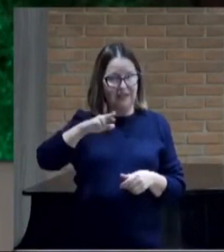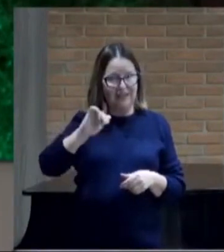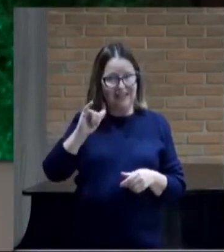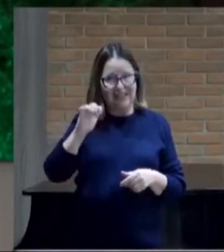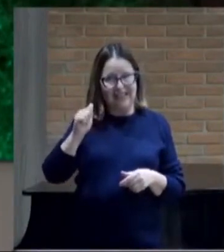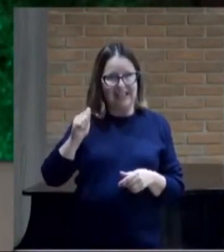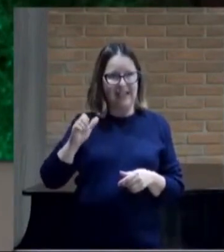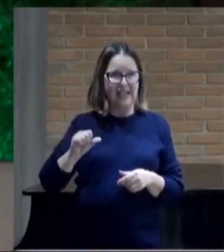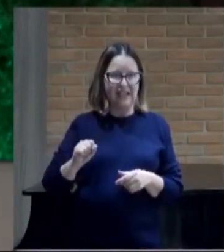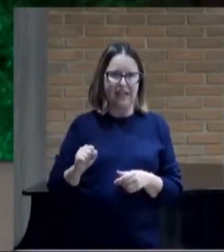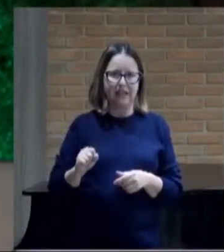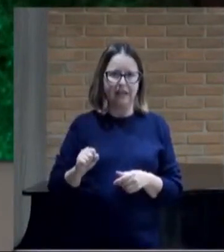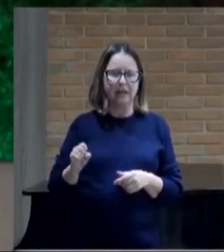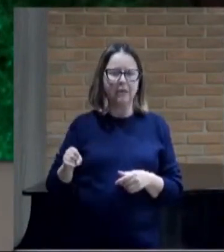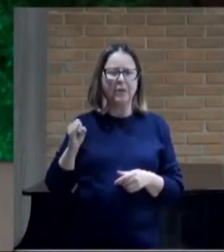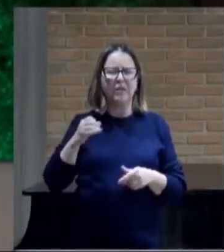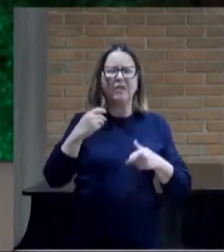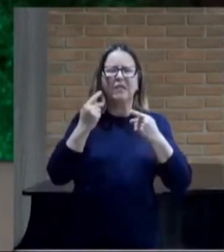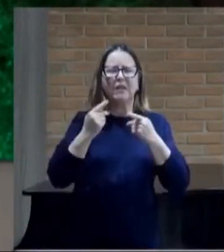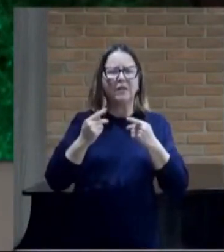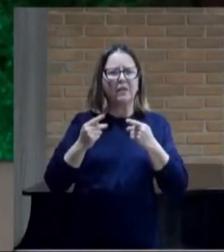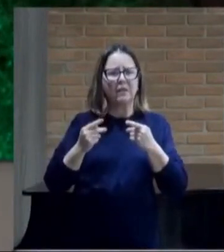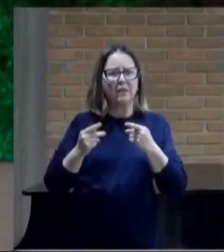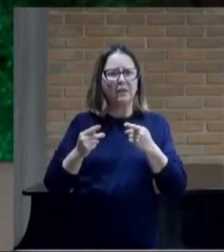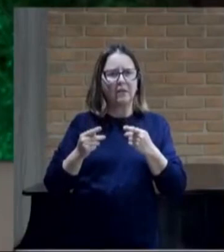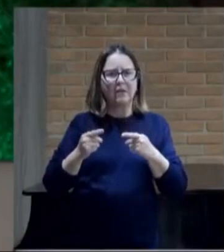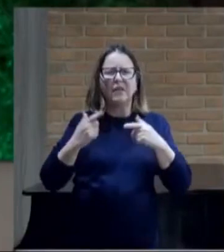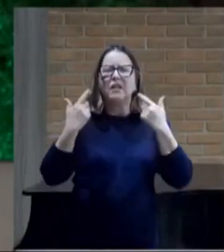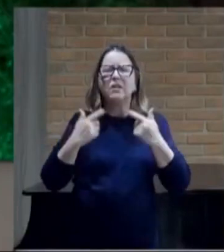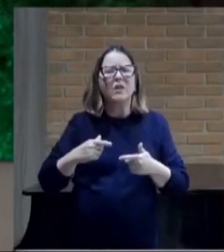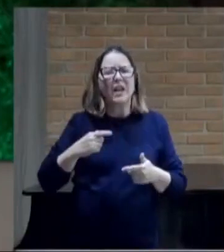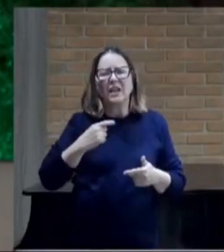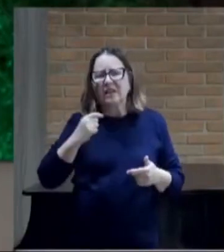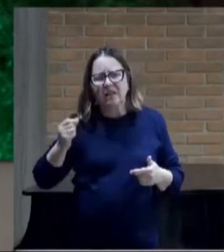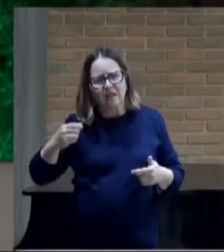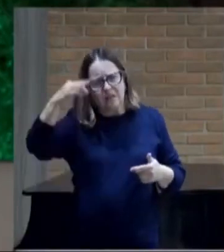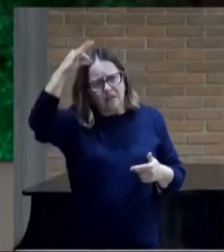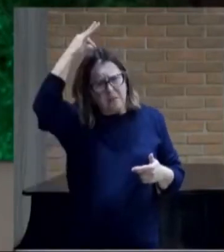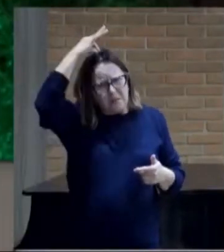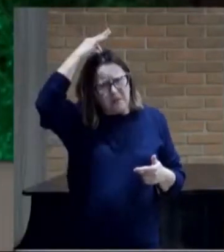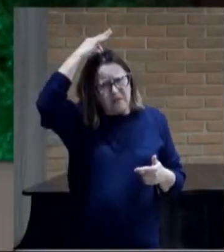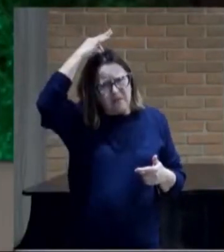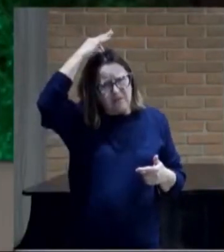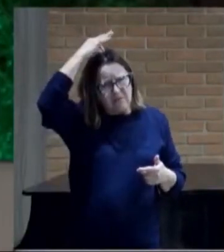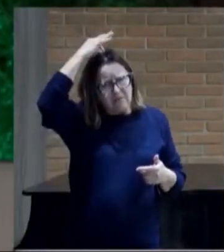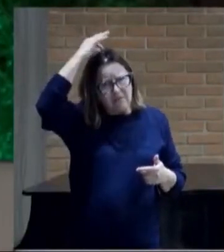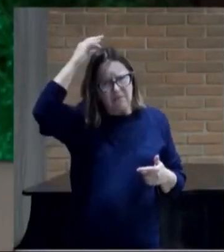grupo disse de onde foi que saiu de mim o espírito para falar através de Micaías